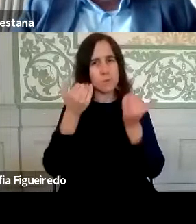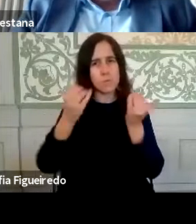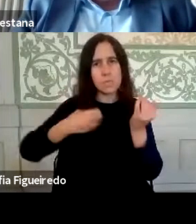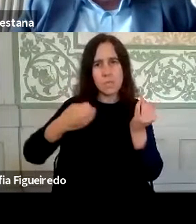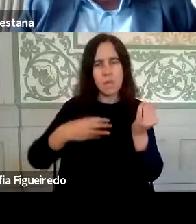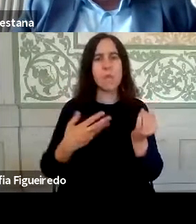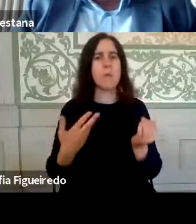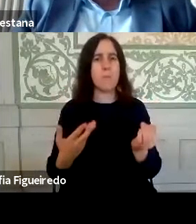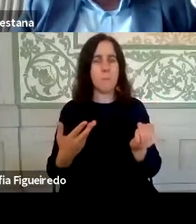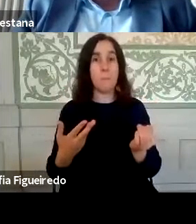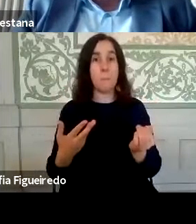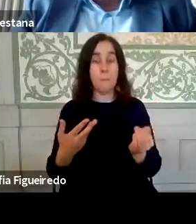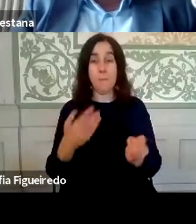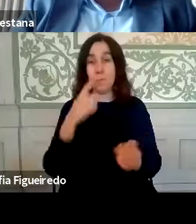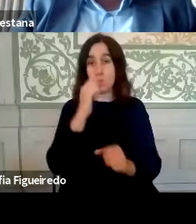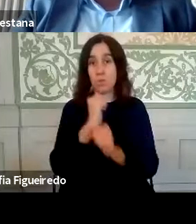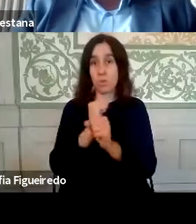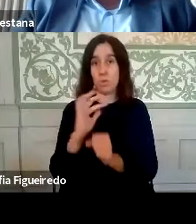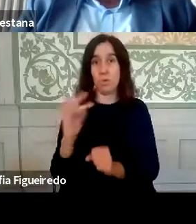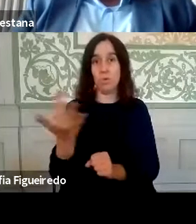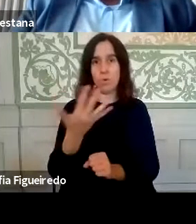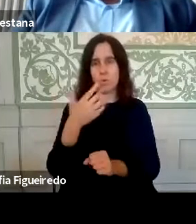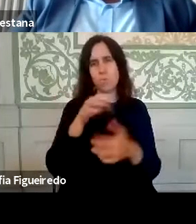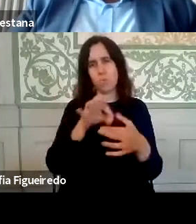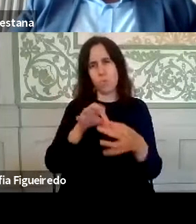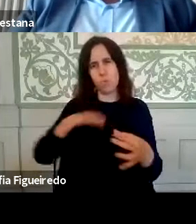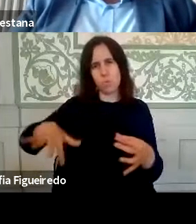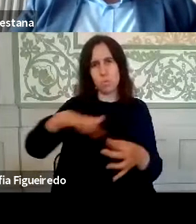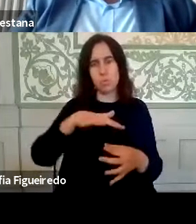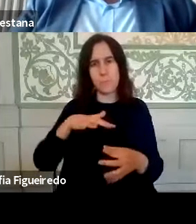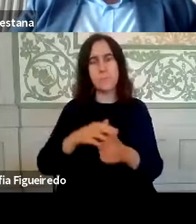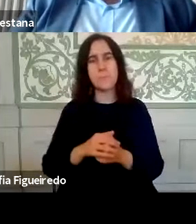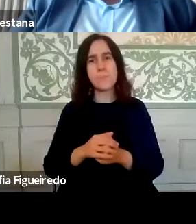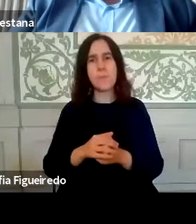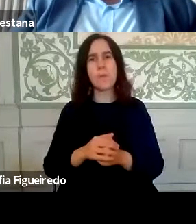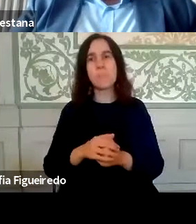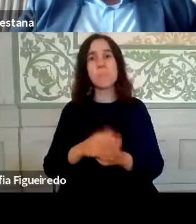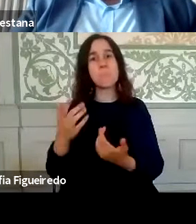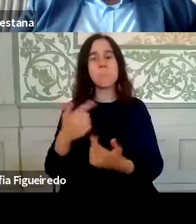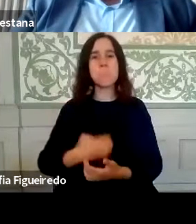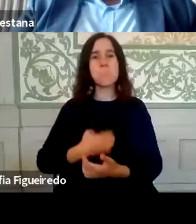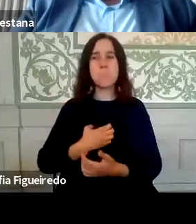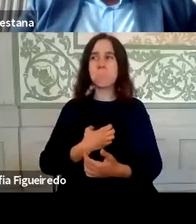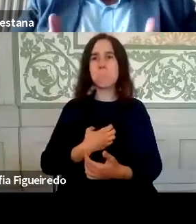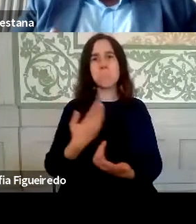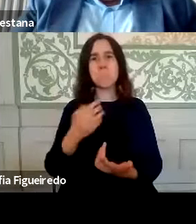dos trabalhadores da ESPAP e dos colaboradores, eles sentiram o reconhecimento de que a organização estava preocupada com eles,